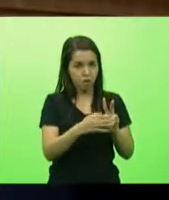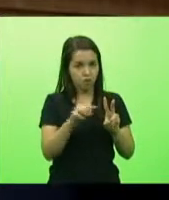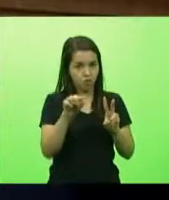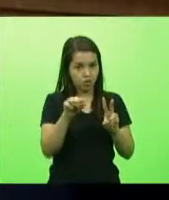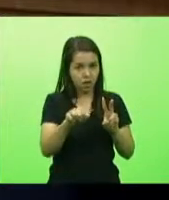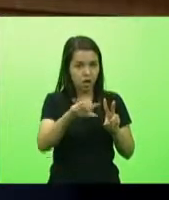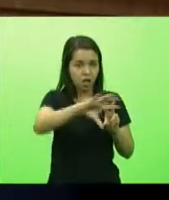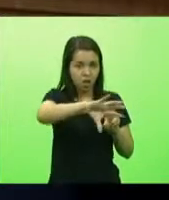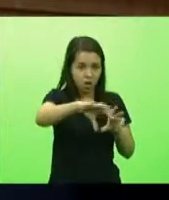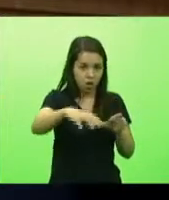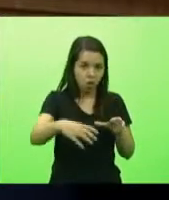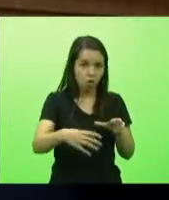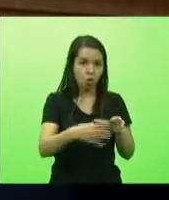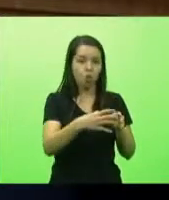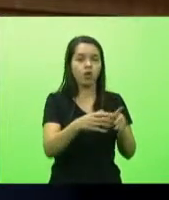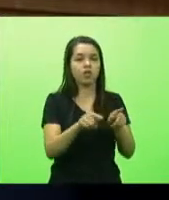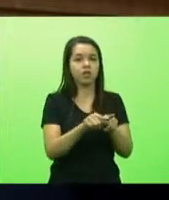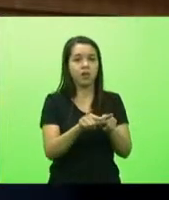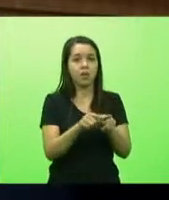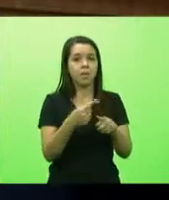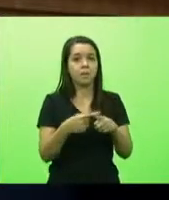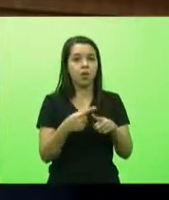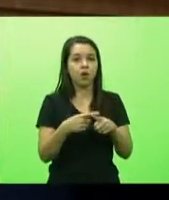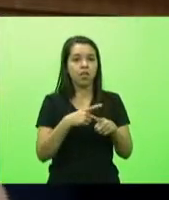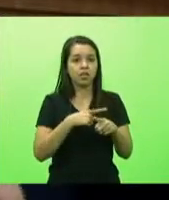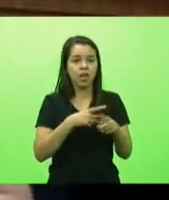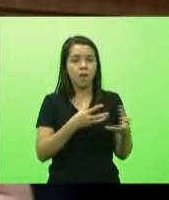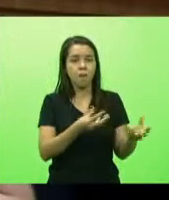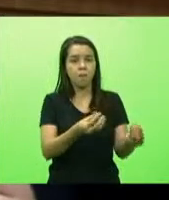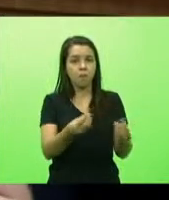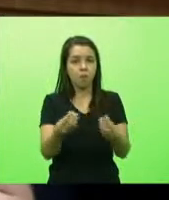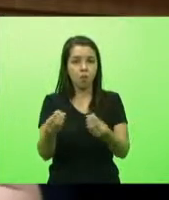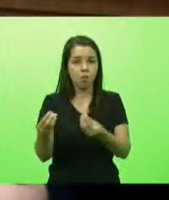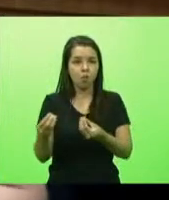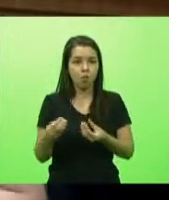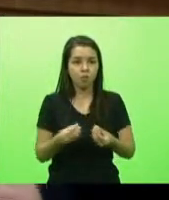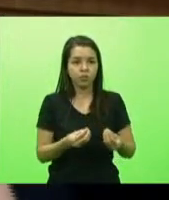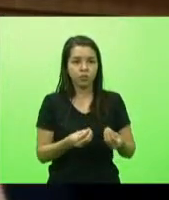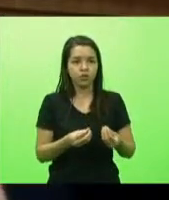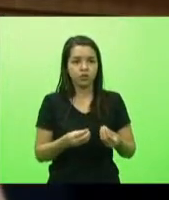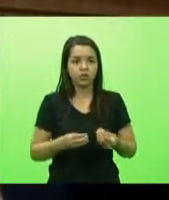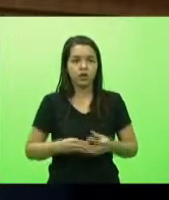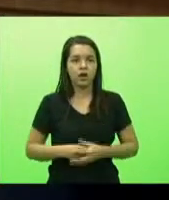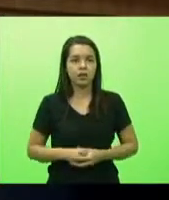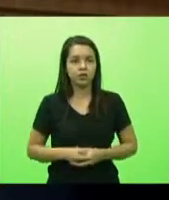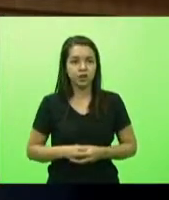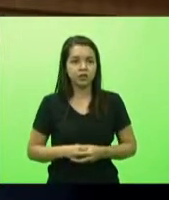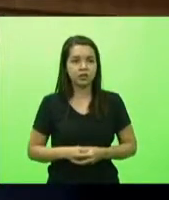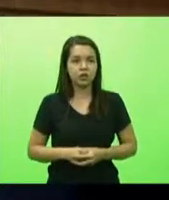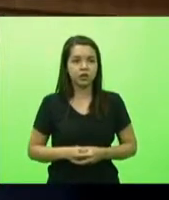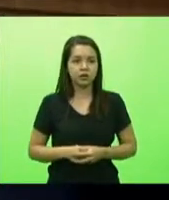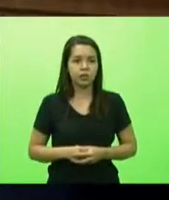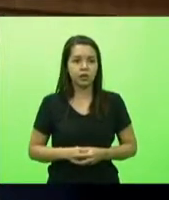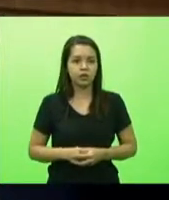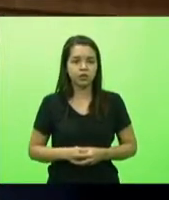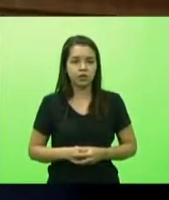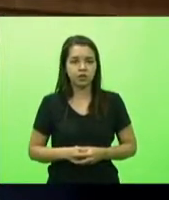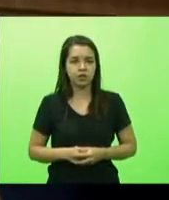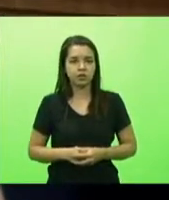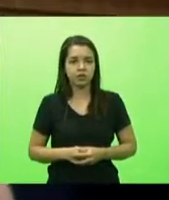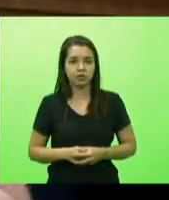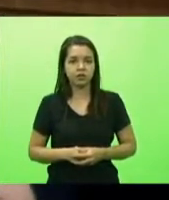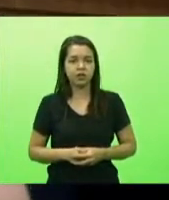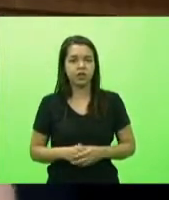comunidades quilombolas em Santa Catarina então esse é um questionamento que eu quero lhe fazer e também